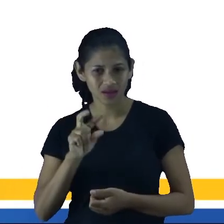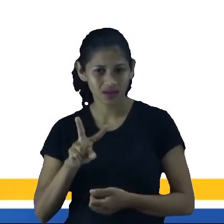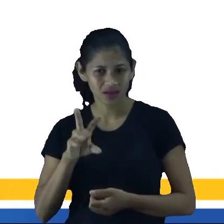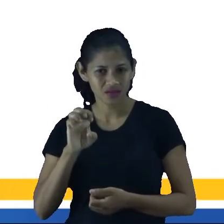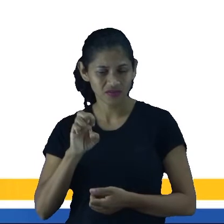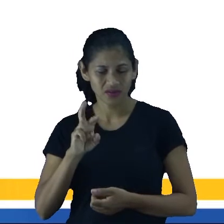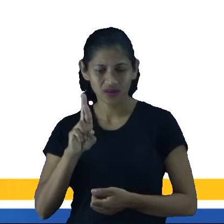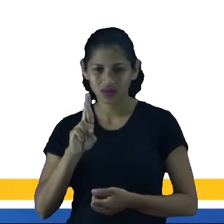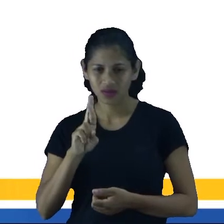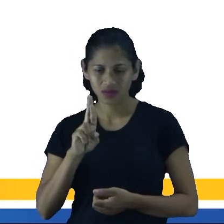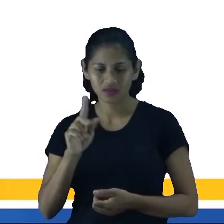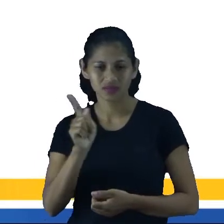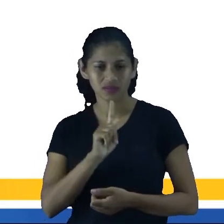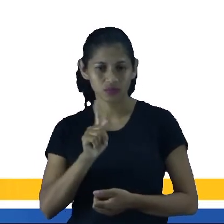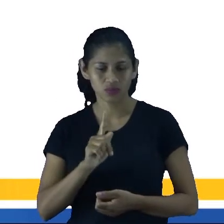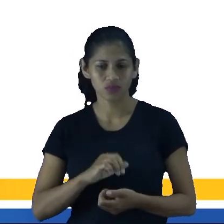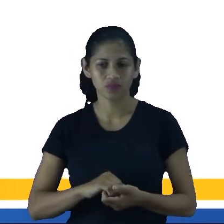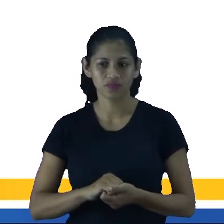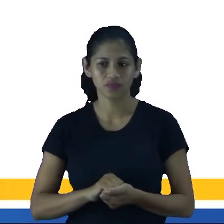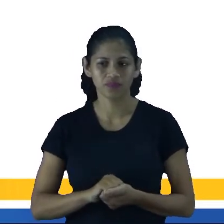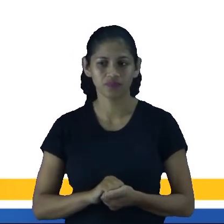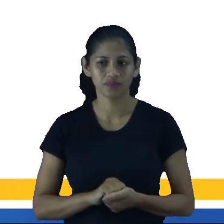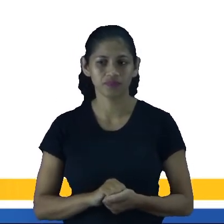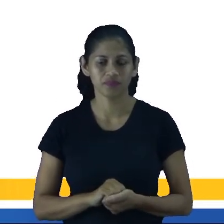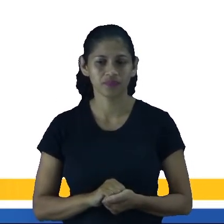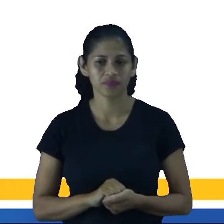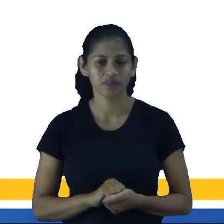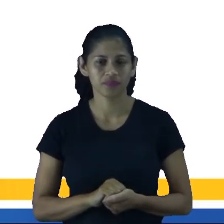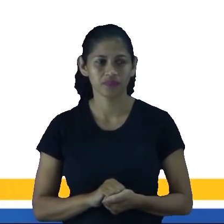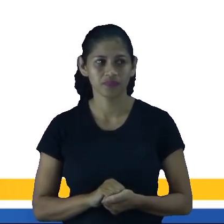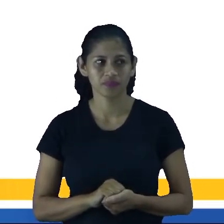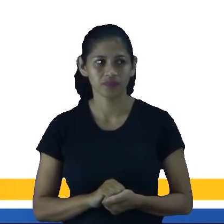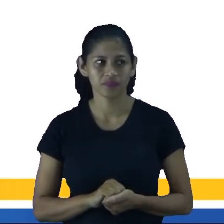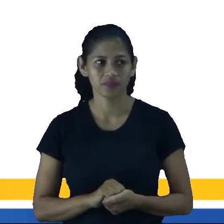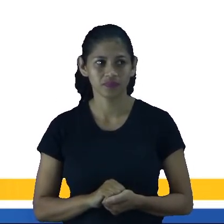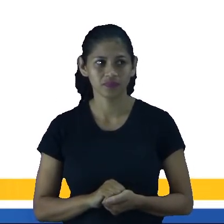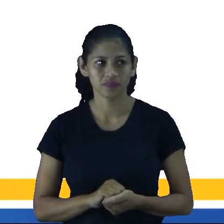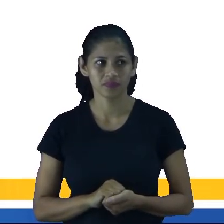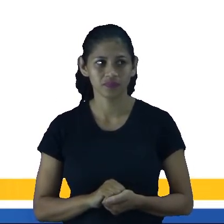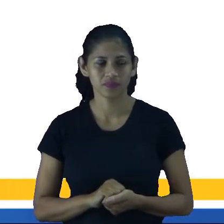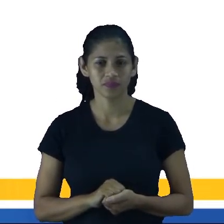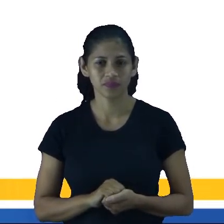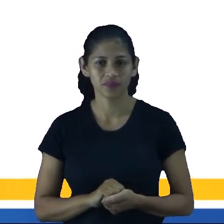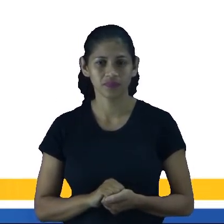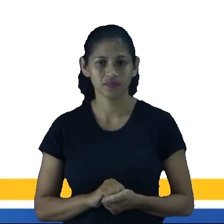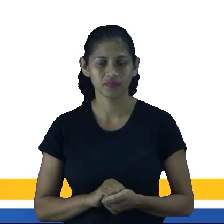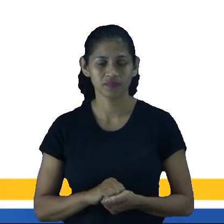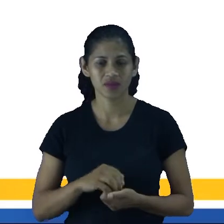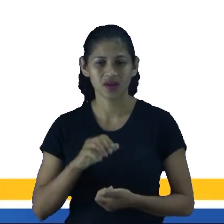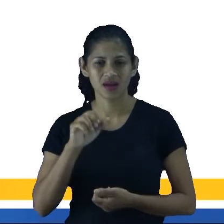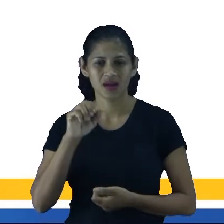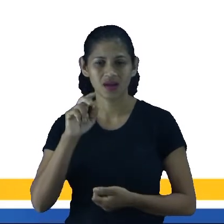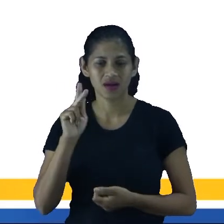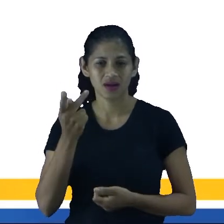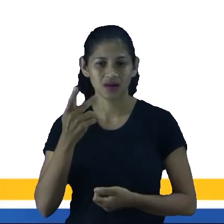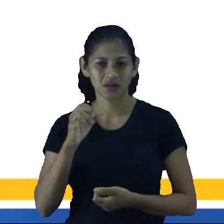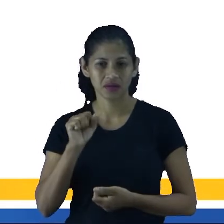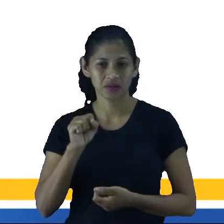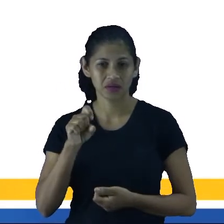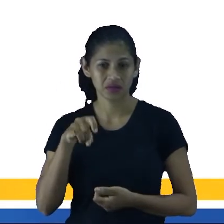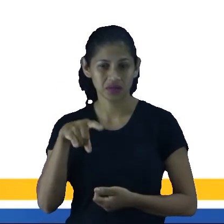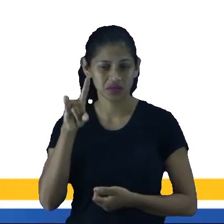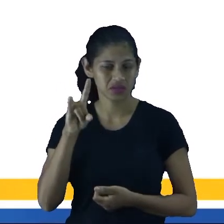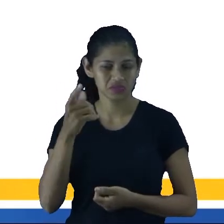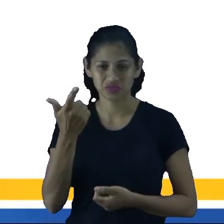E o A, A, T, IE, né? Que é o A, H, Y, nem existe. Tá? Então, aí,